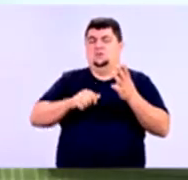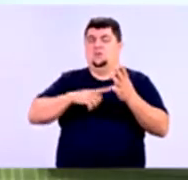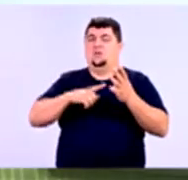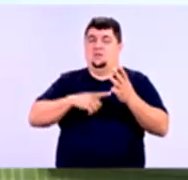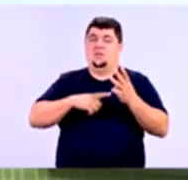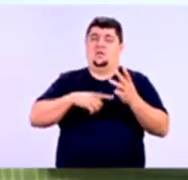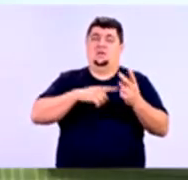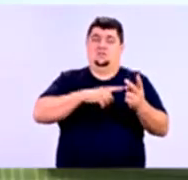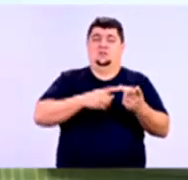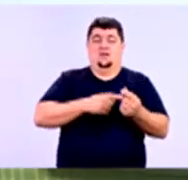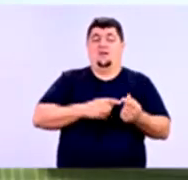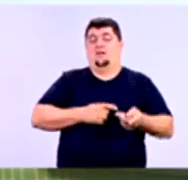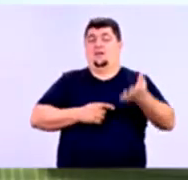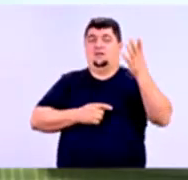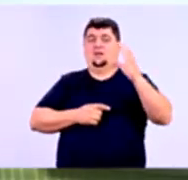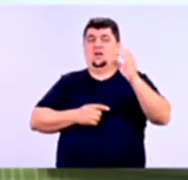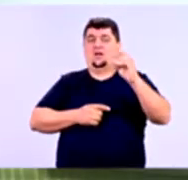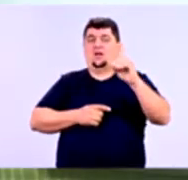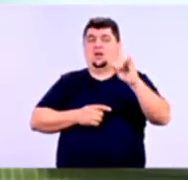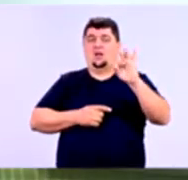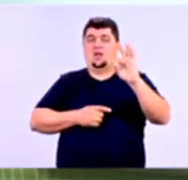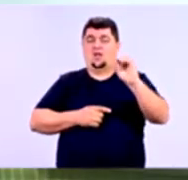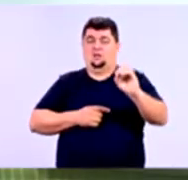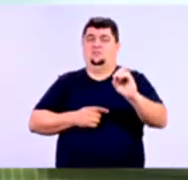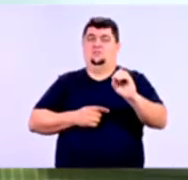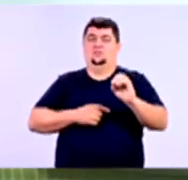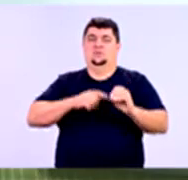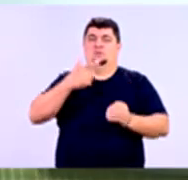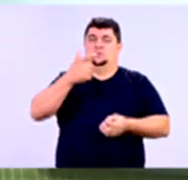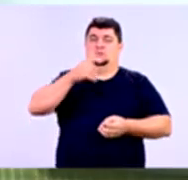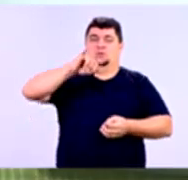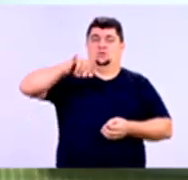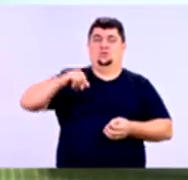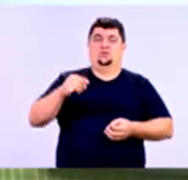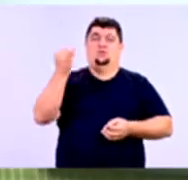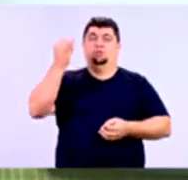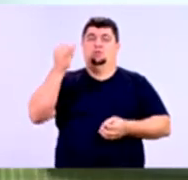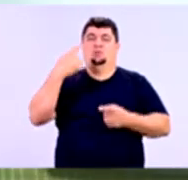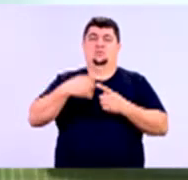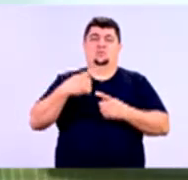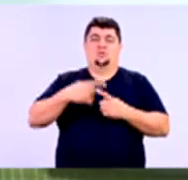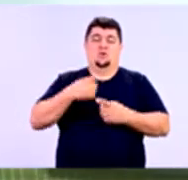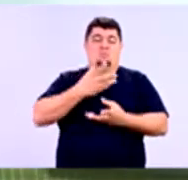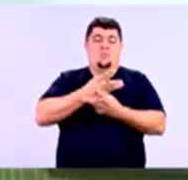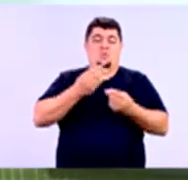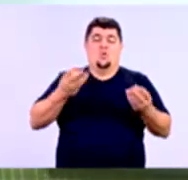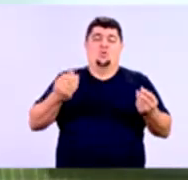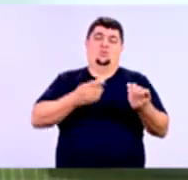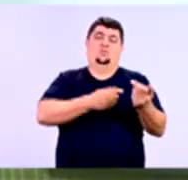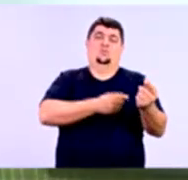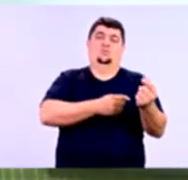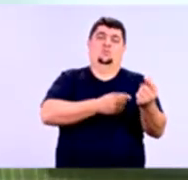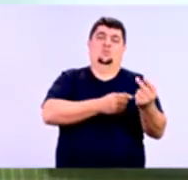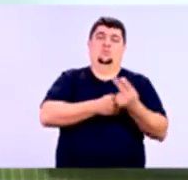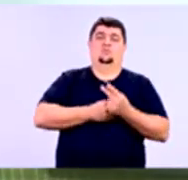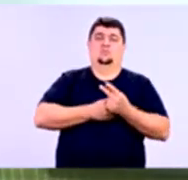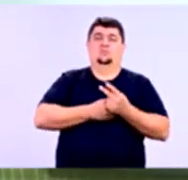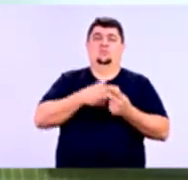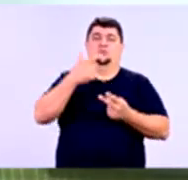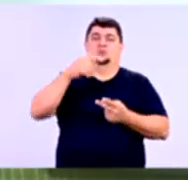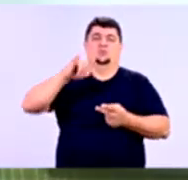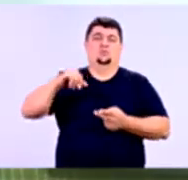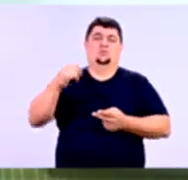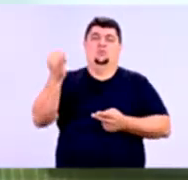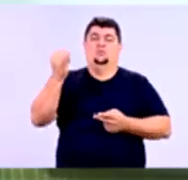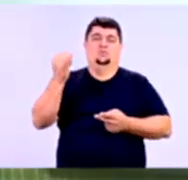prazo é acompanhado sempre desse adjetivo, sem juros. Por quê? Tem muito crédito e sem juros, os juros